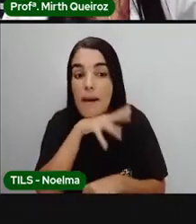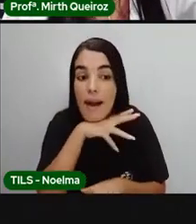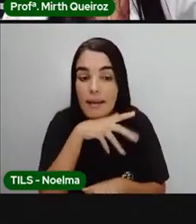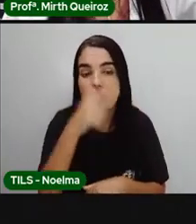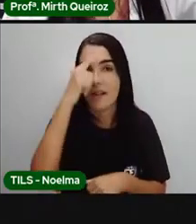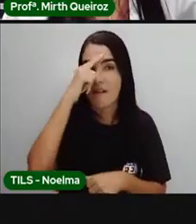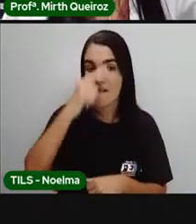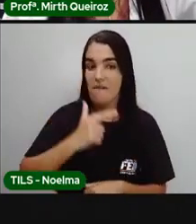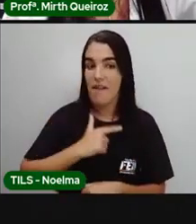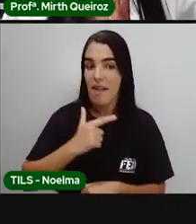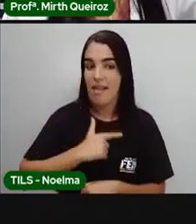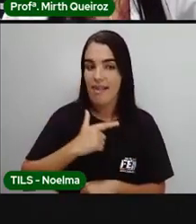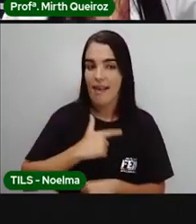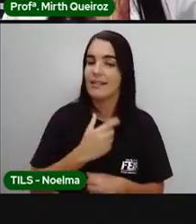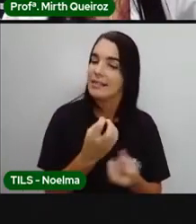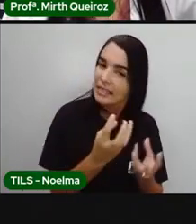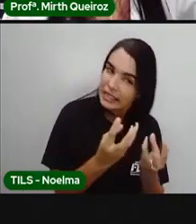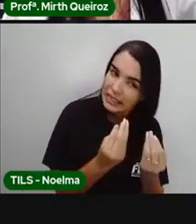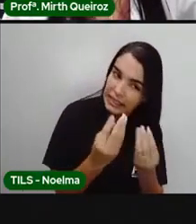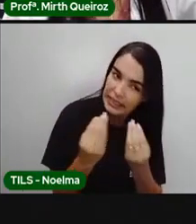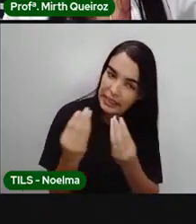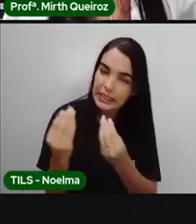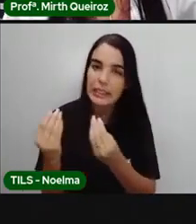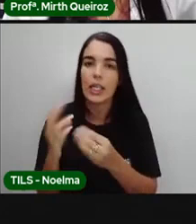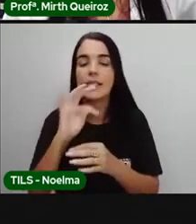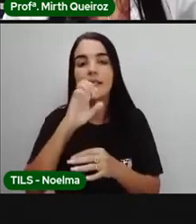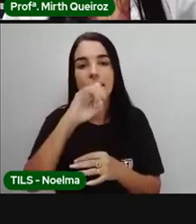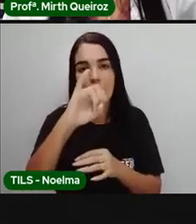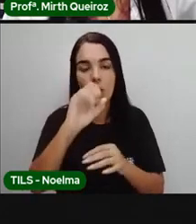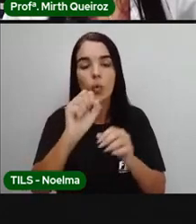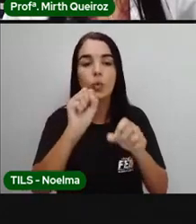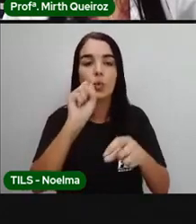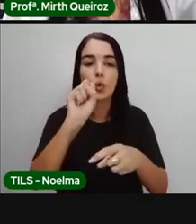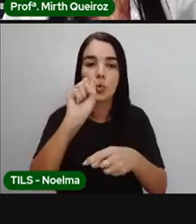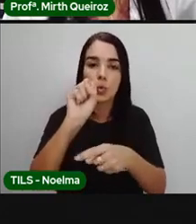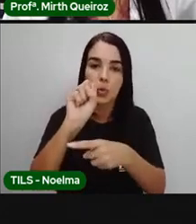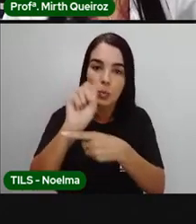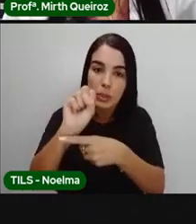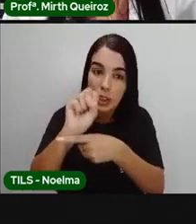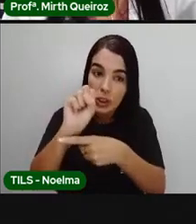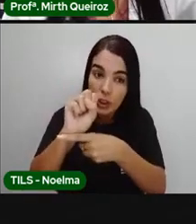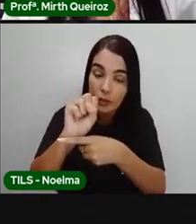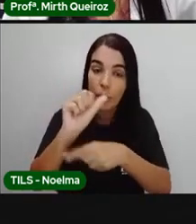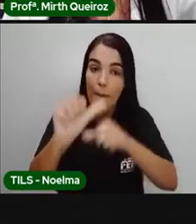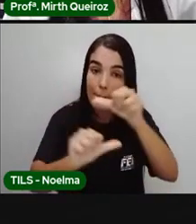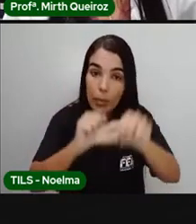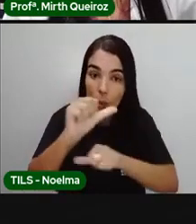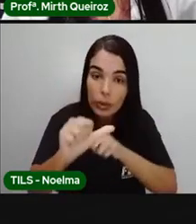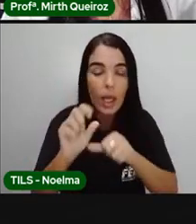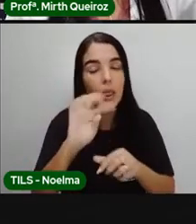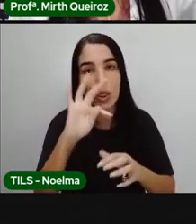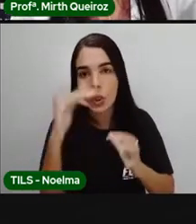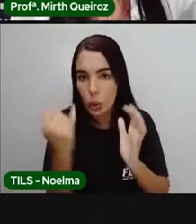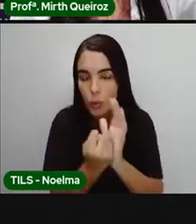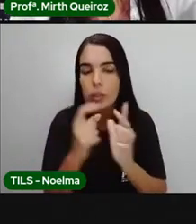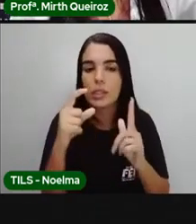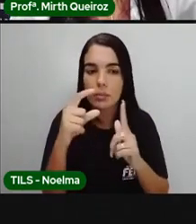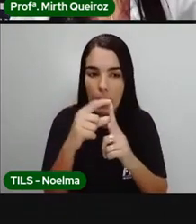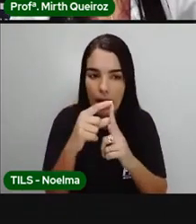Se o substantivo muda, todas as palavras que fazem referência ao substantivo também devem mudar.